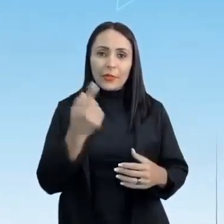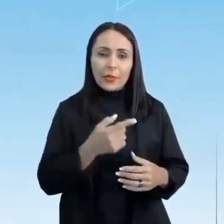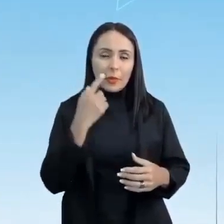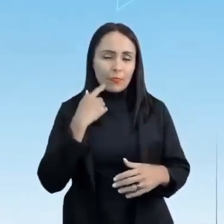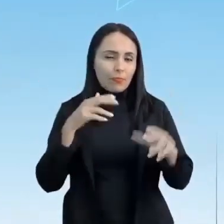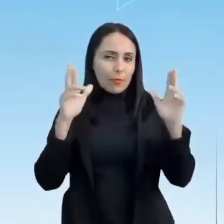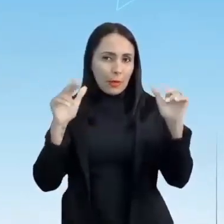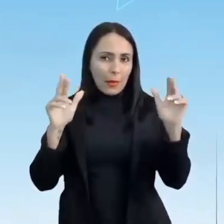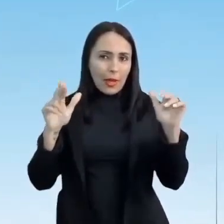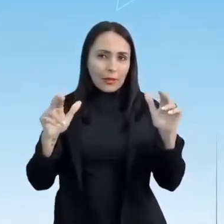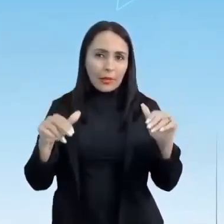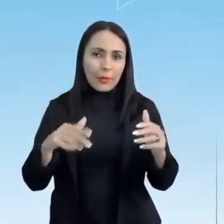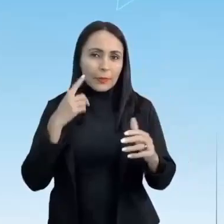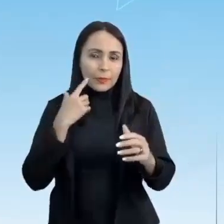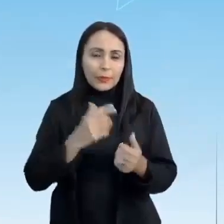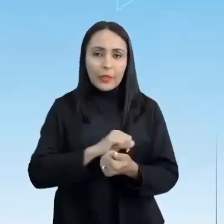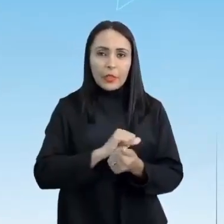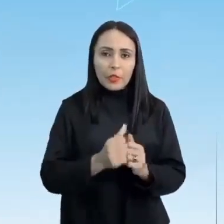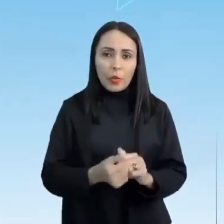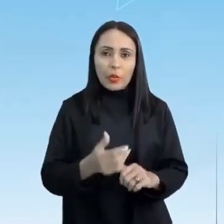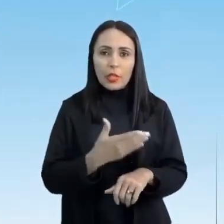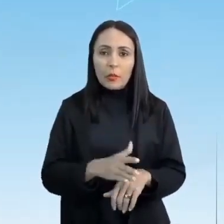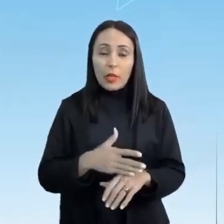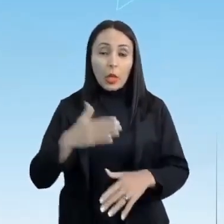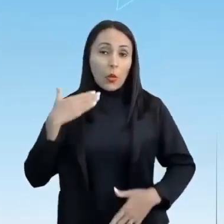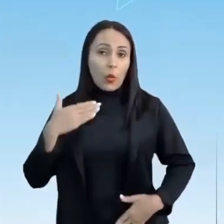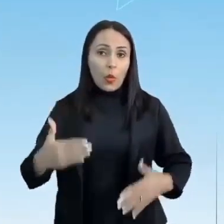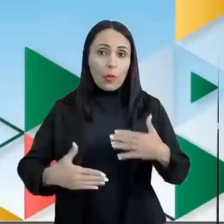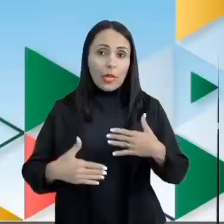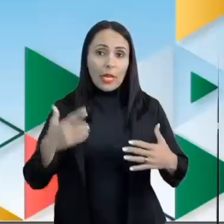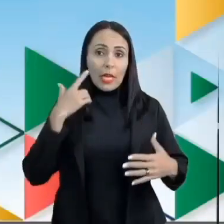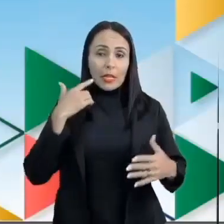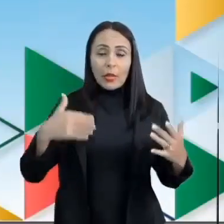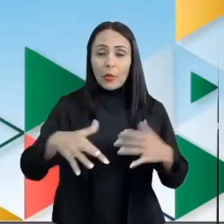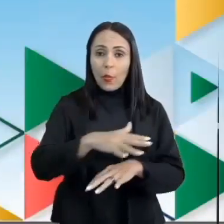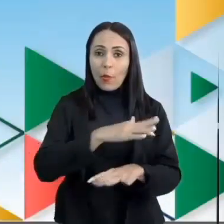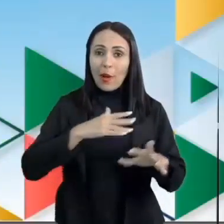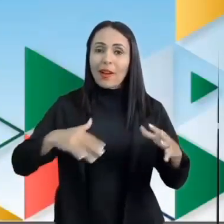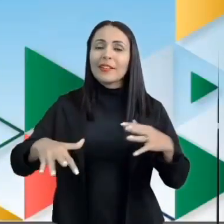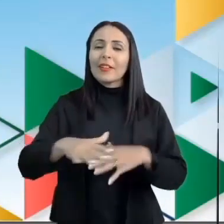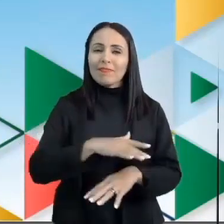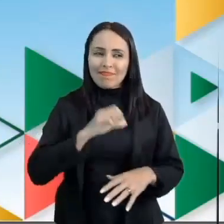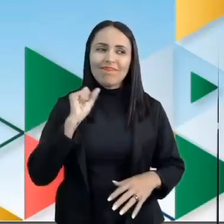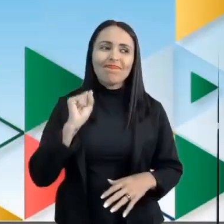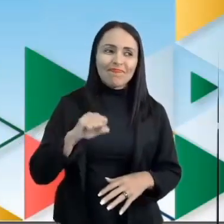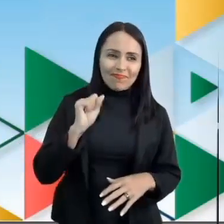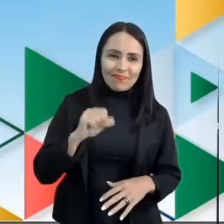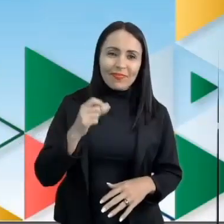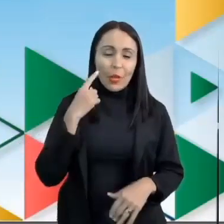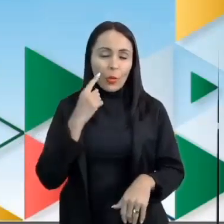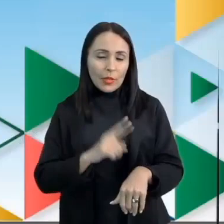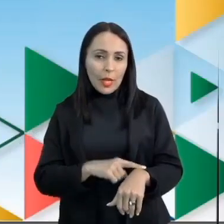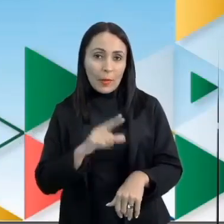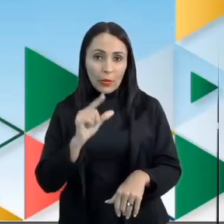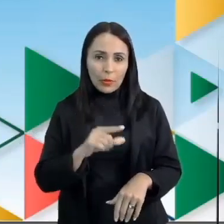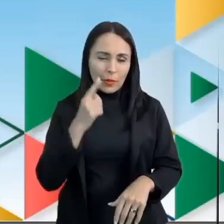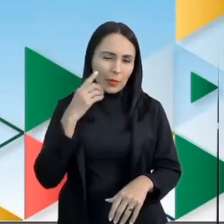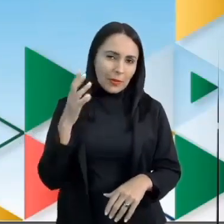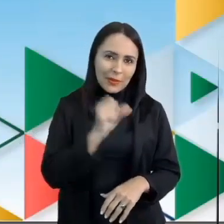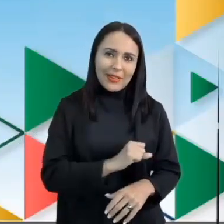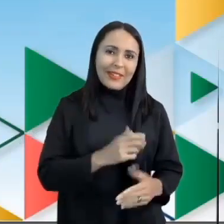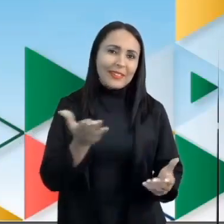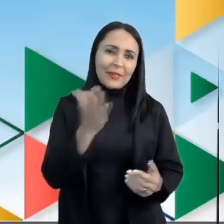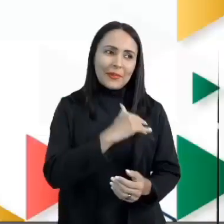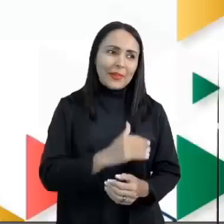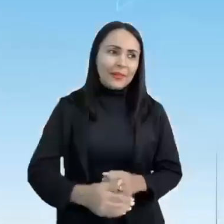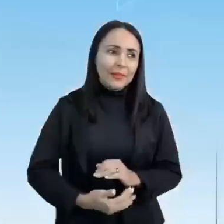temática Esportes e Práticas Corporais de Aventuras Urbana. O tempo é curto, mas a gente vai correr, tá bom?